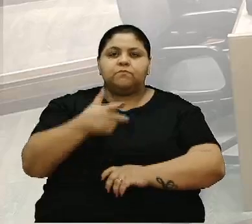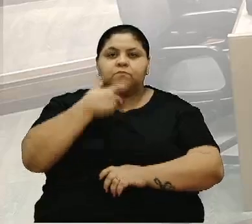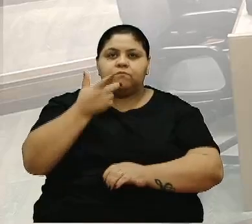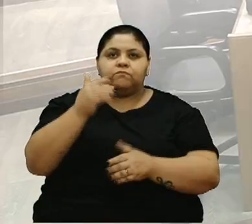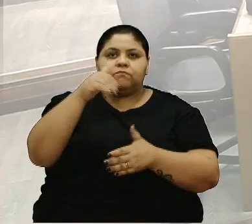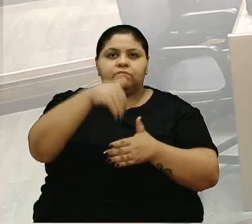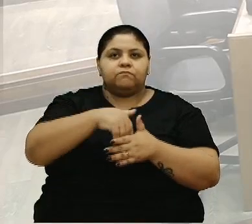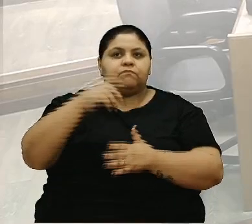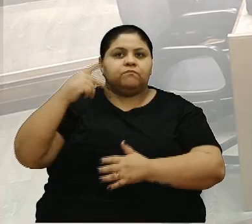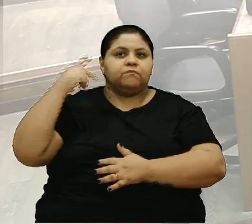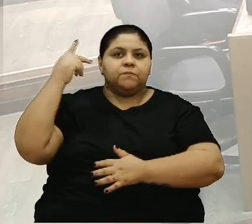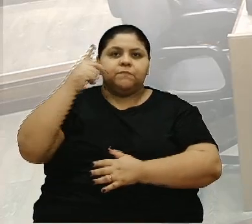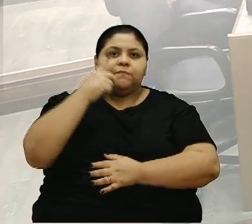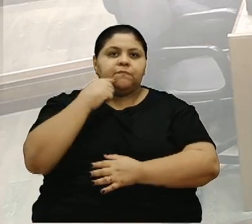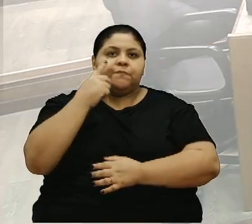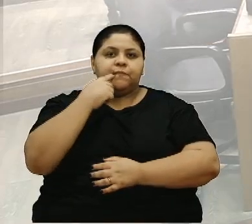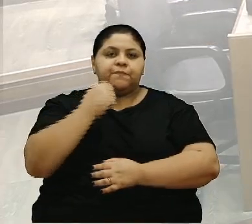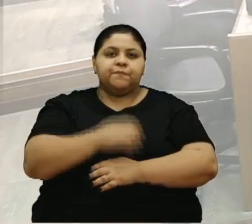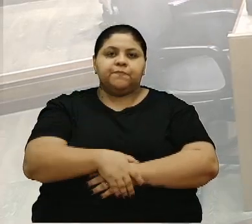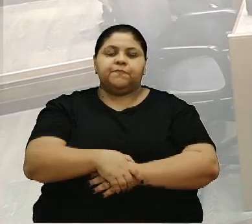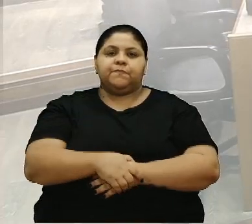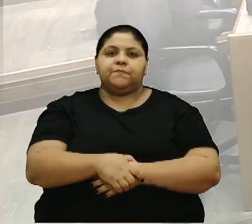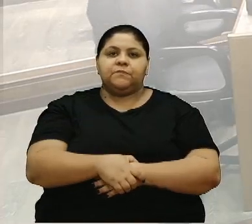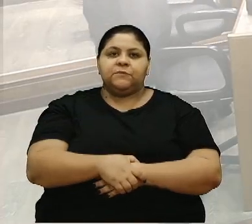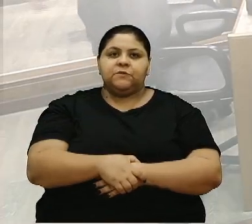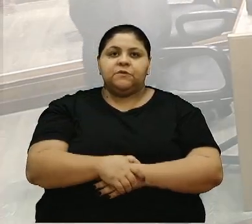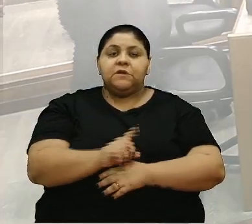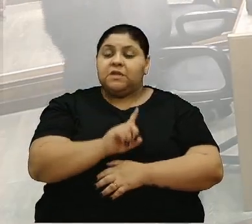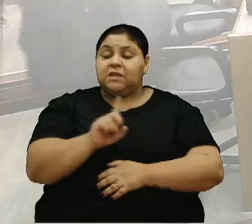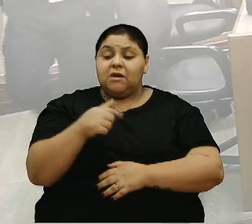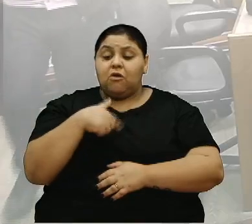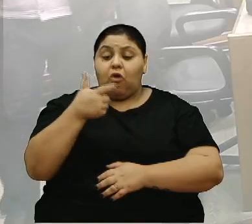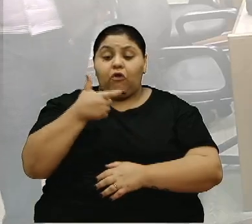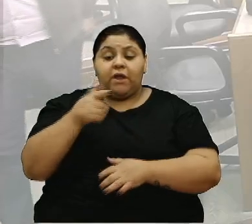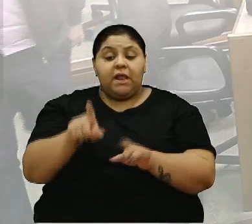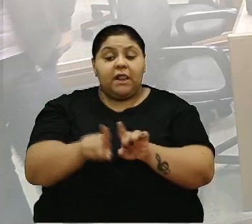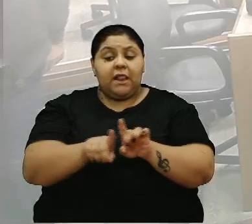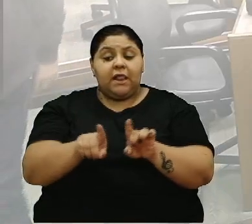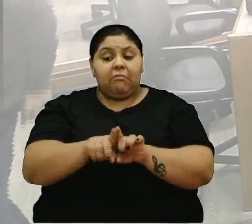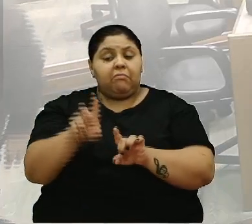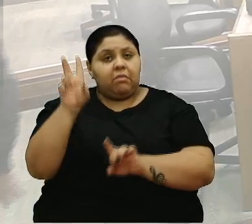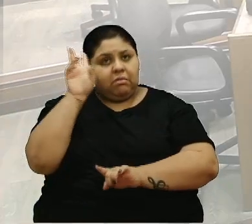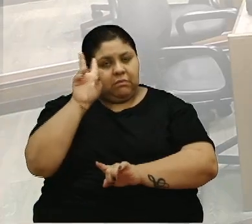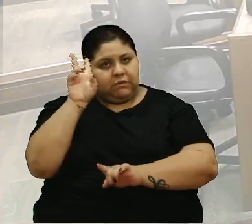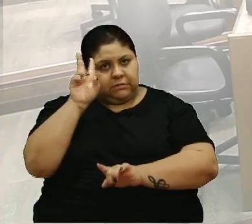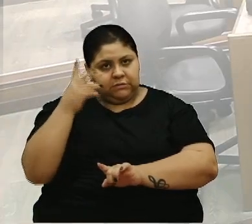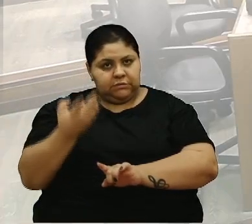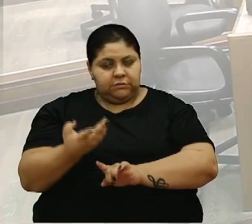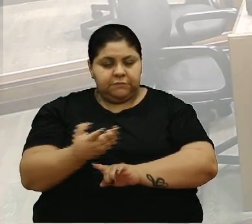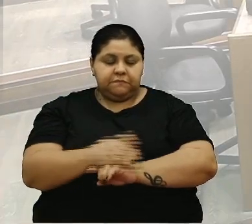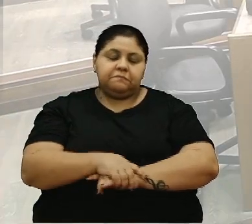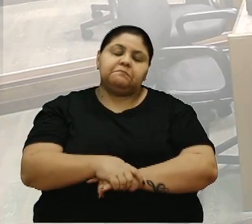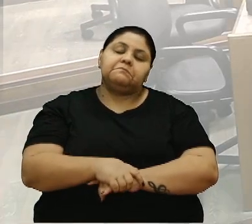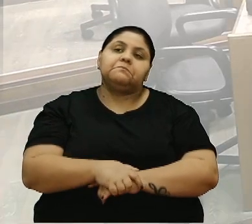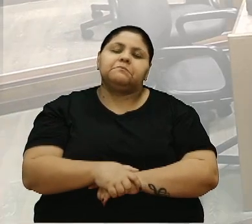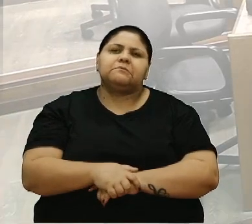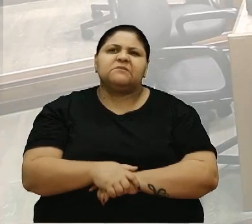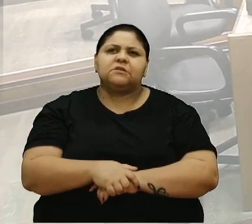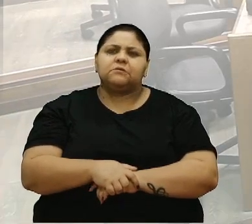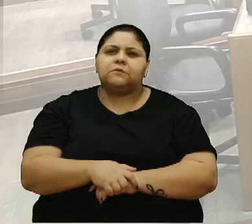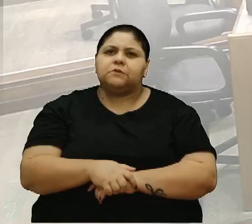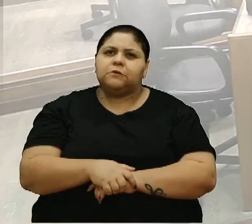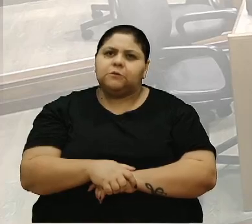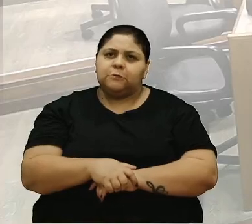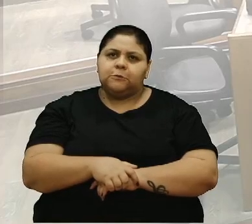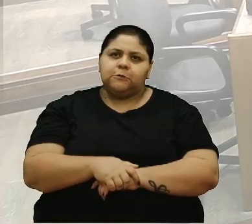Vota a vereadora Rosa Efrigieri. Não, eu queria também lembrar, né, que